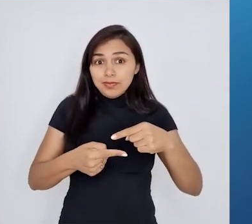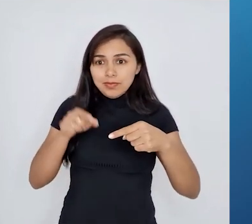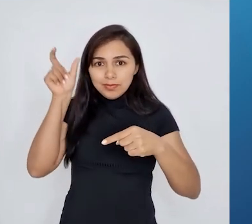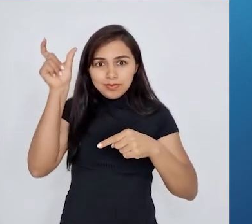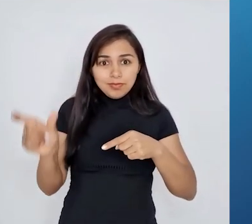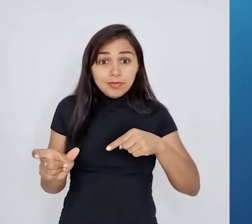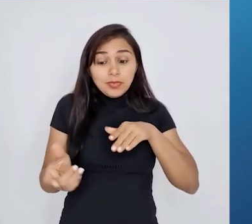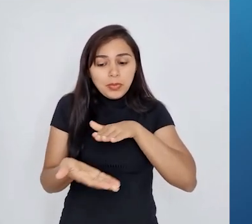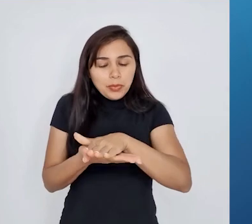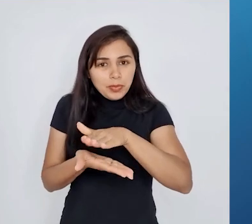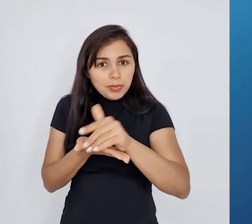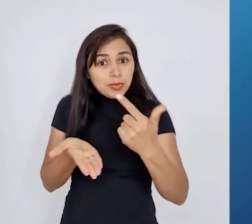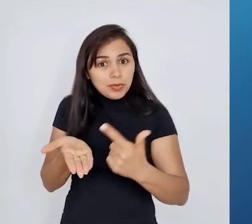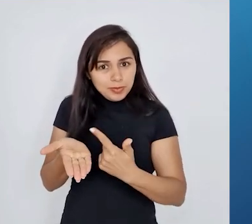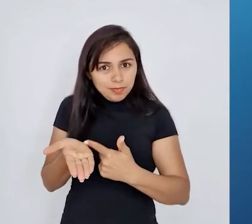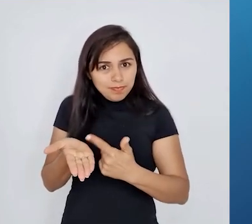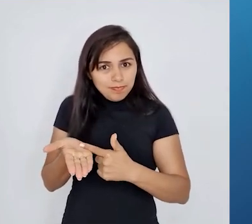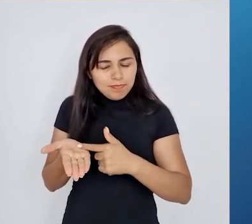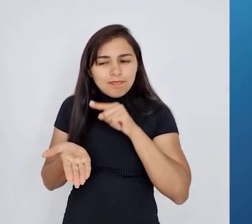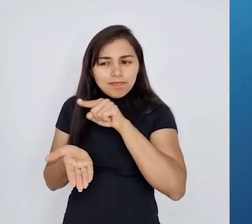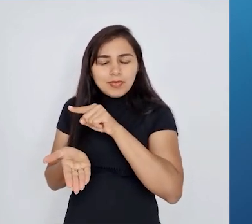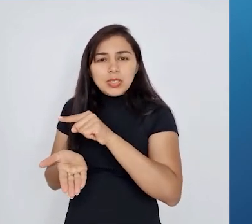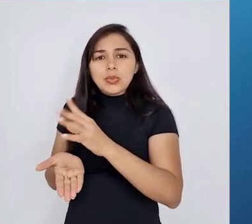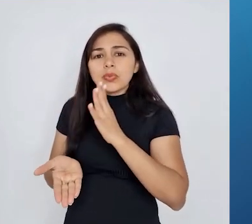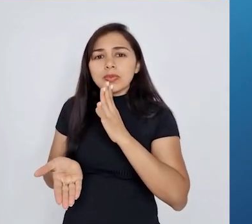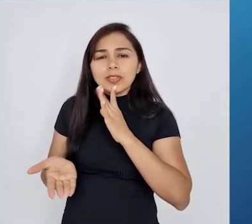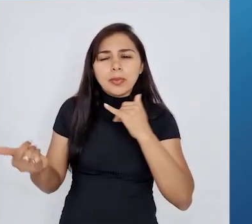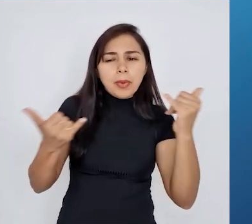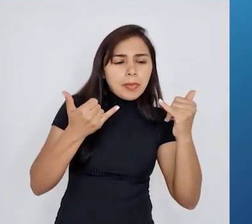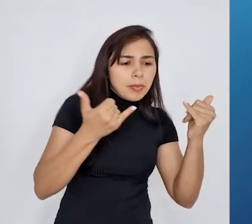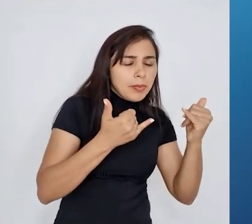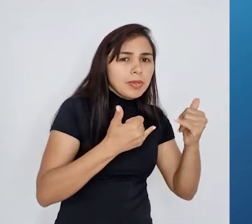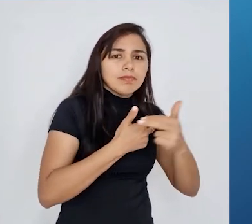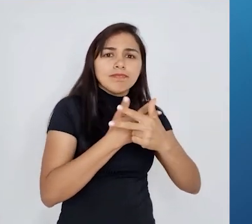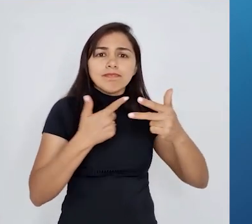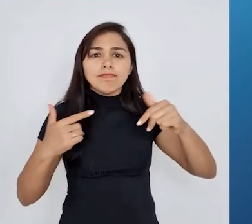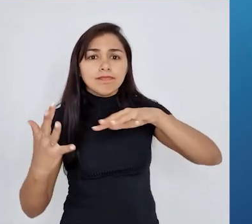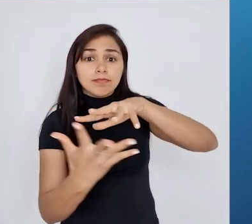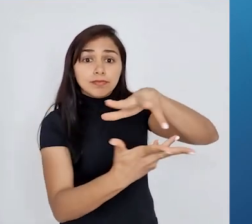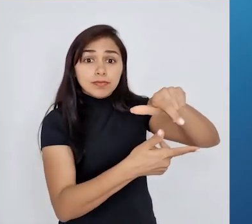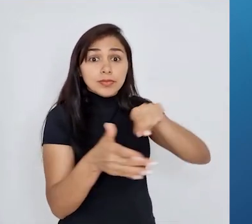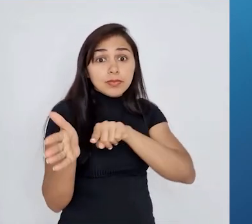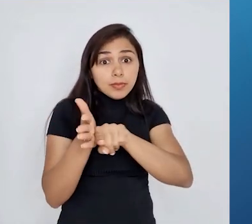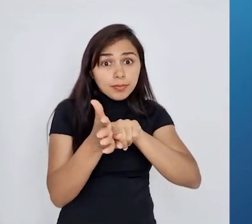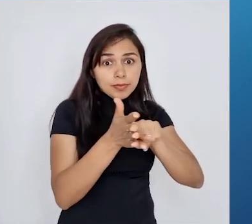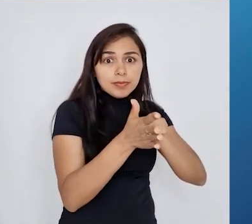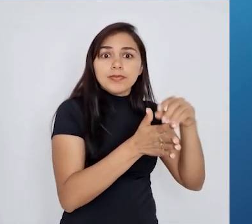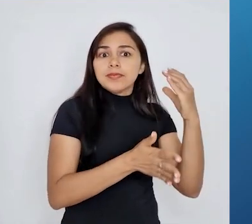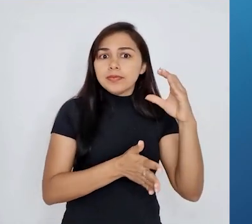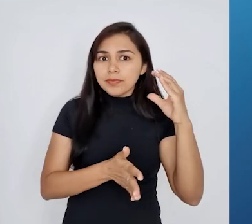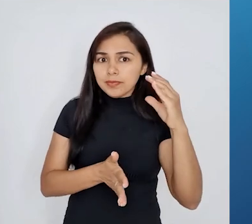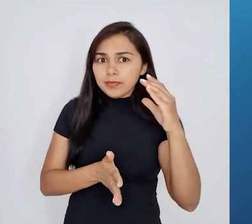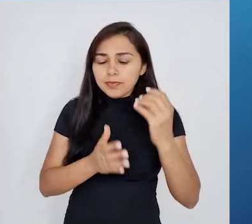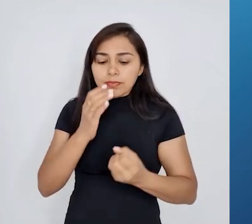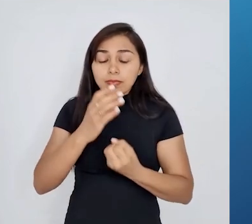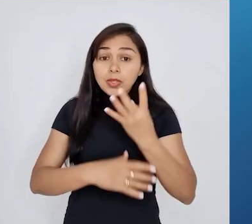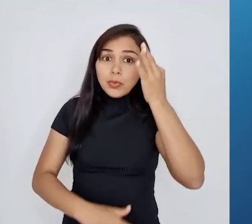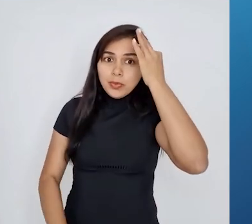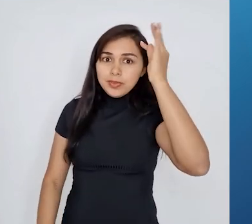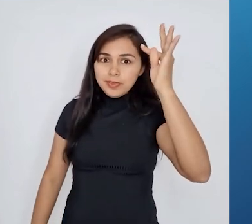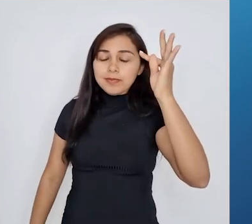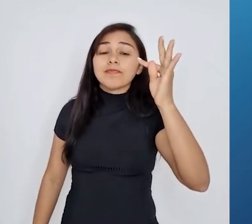depois que ele fez essa viagem ao redor do mundo, que ele propôs essas teorias, a gente teve um avanço